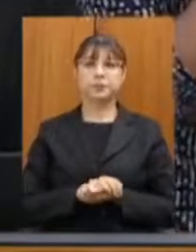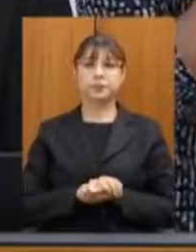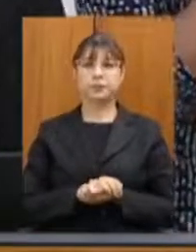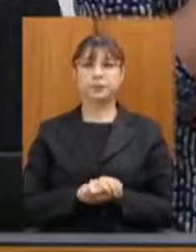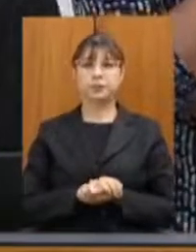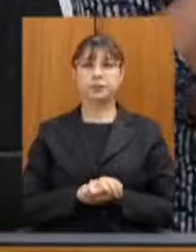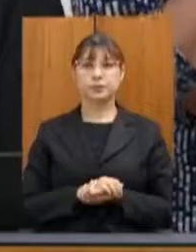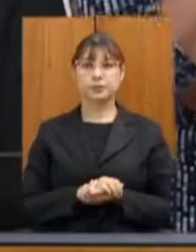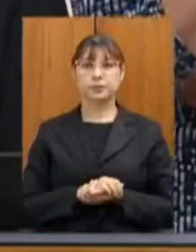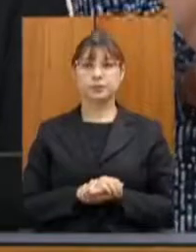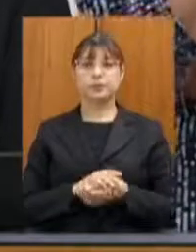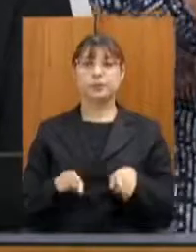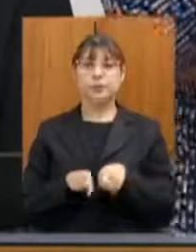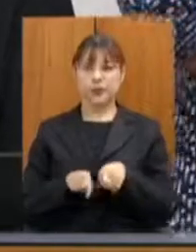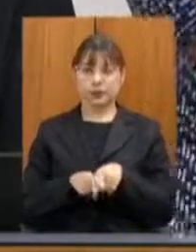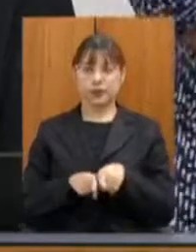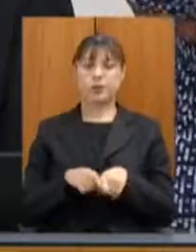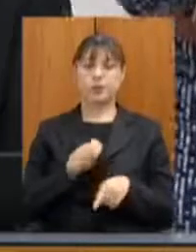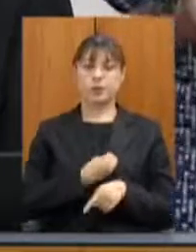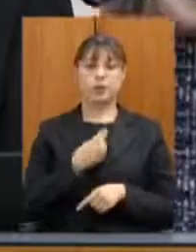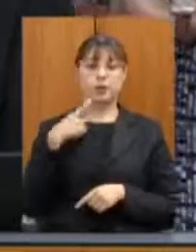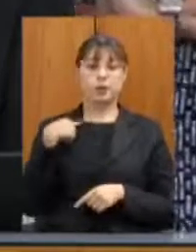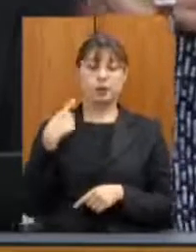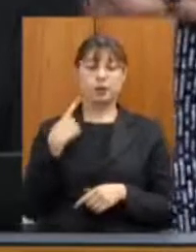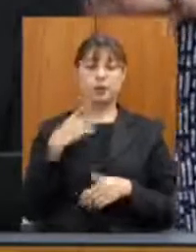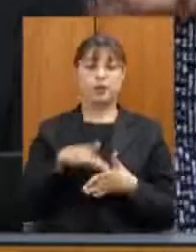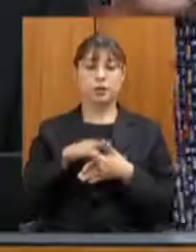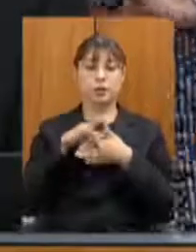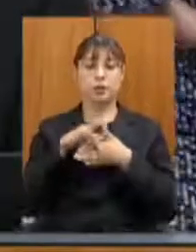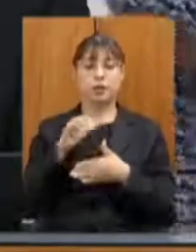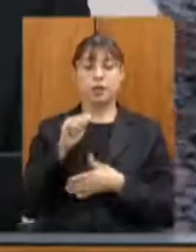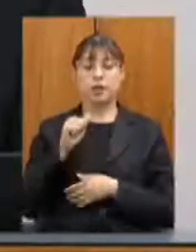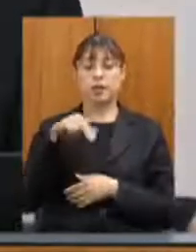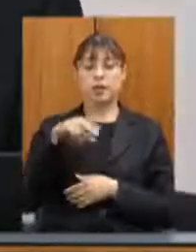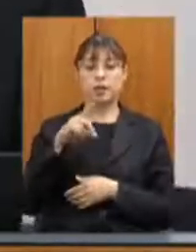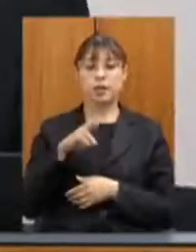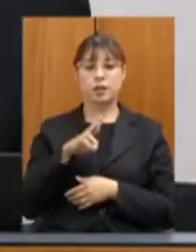Registramos também a presença do deputado líder André Quintão.